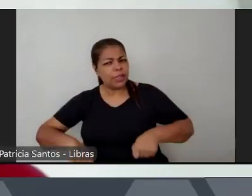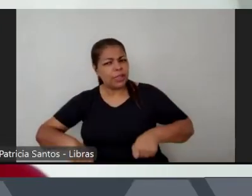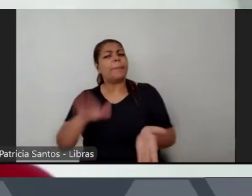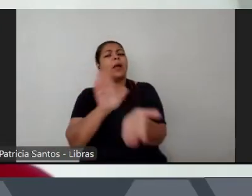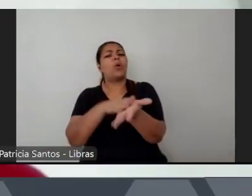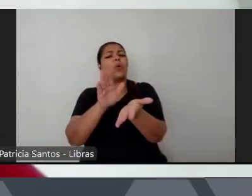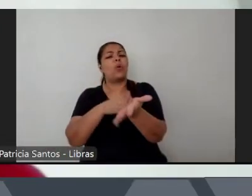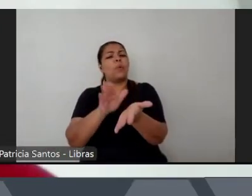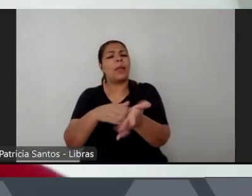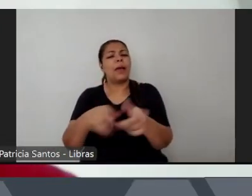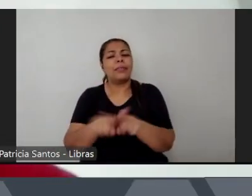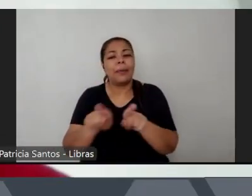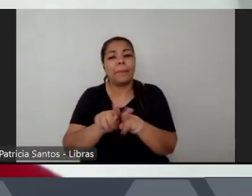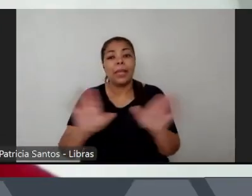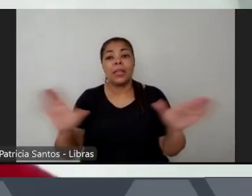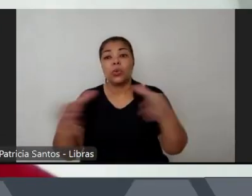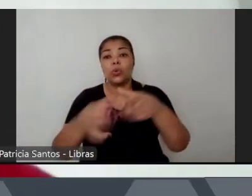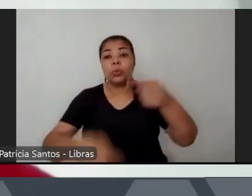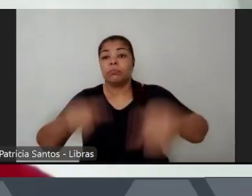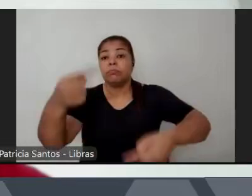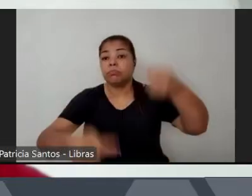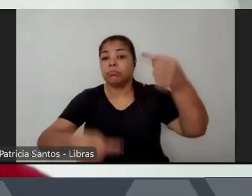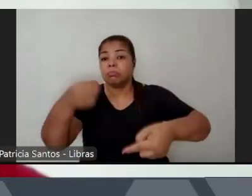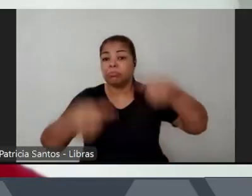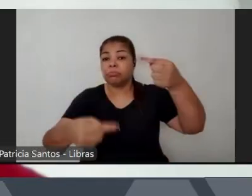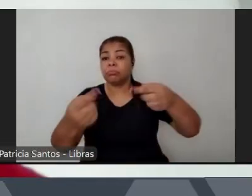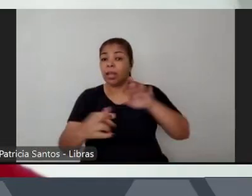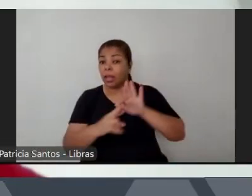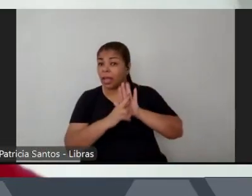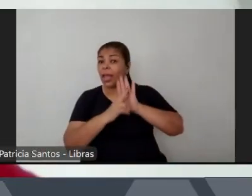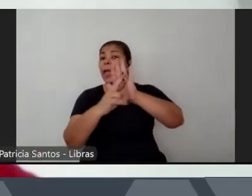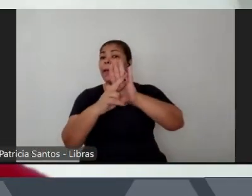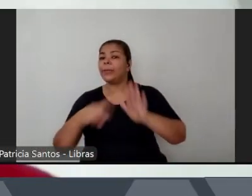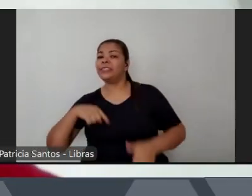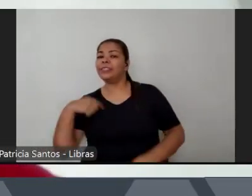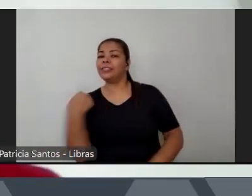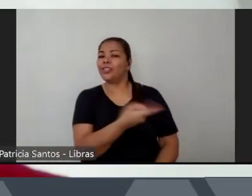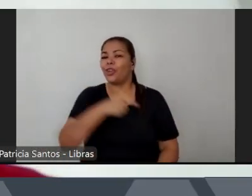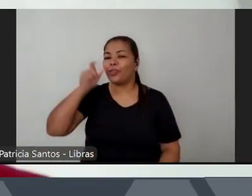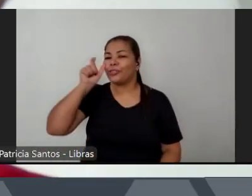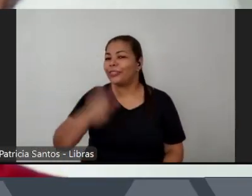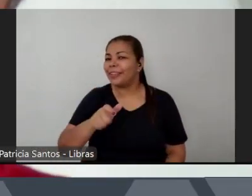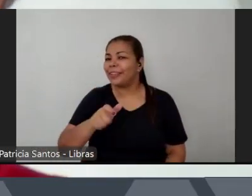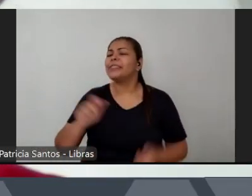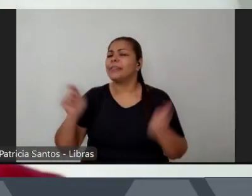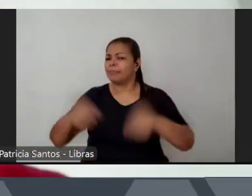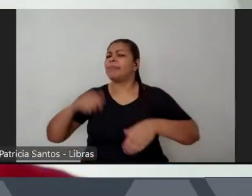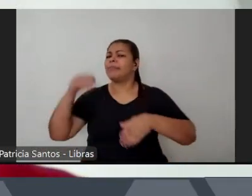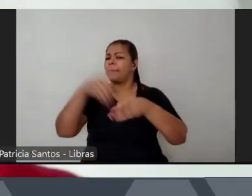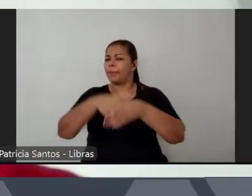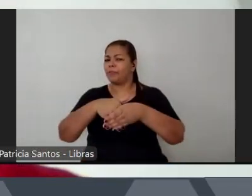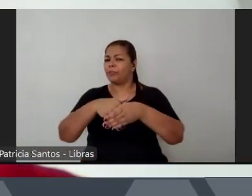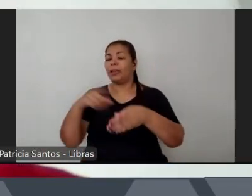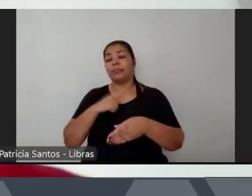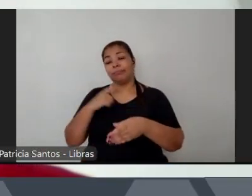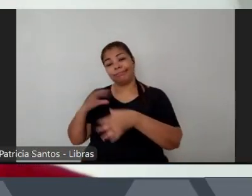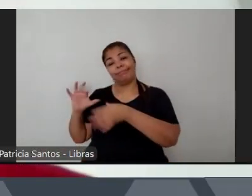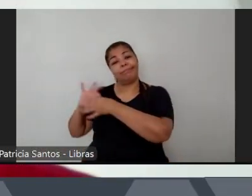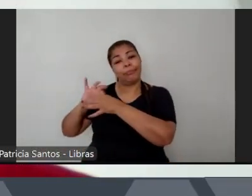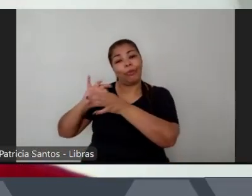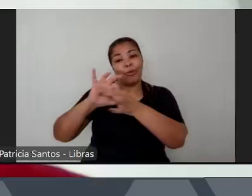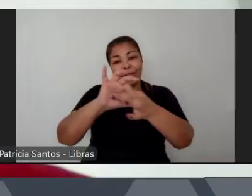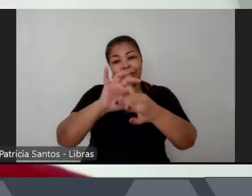pessoas que representem os nossos interesses nos governos porque a gente vai poder votar então você tem todo um contexto político